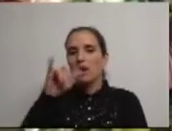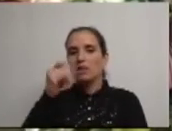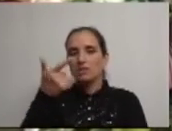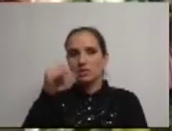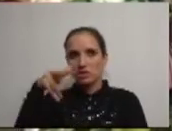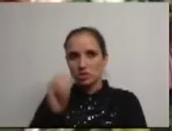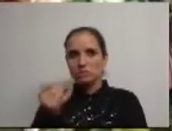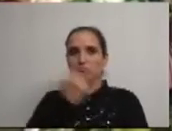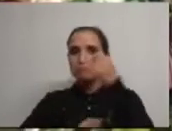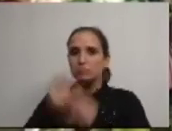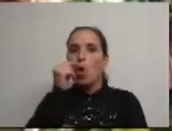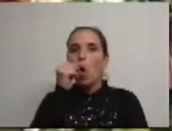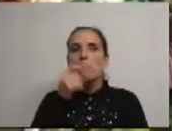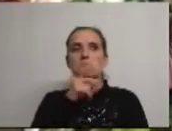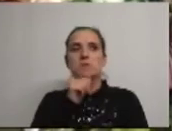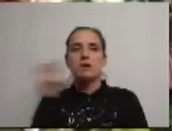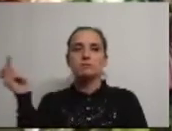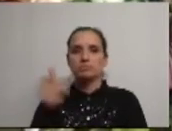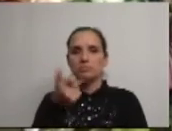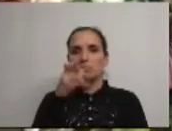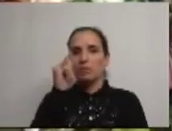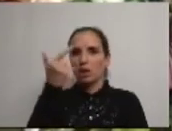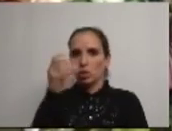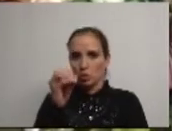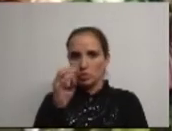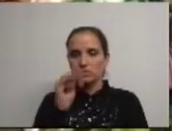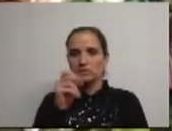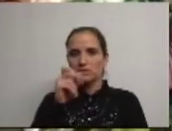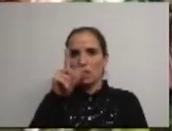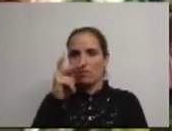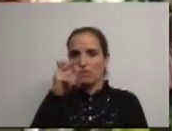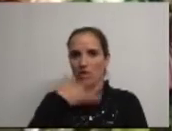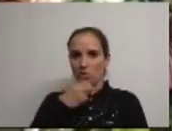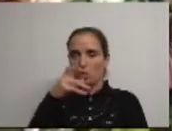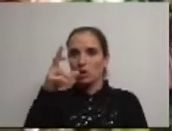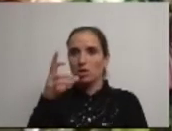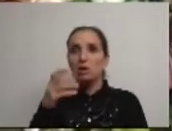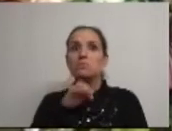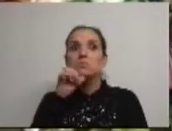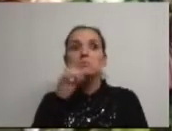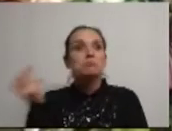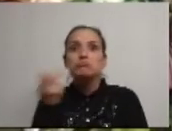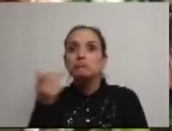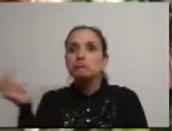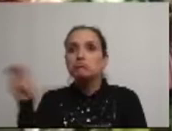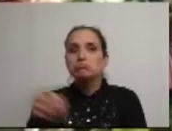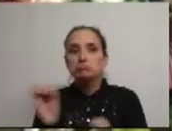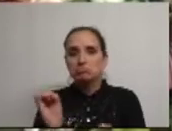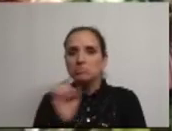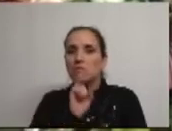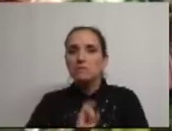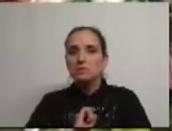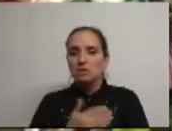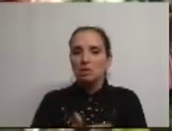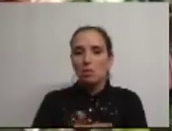Brito de Salvador, que ainda não está presente e que não recebi nada em contrário de que não estivesse.